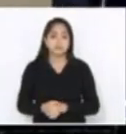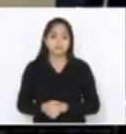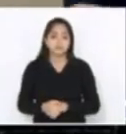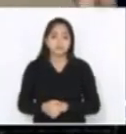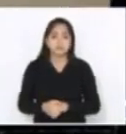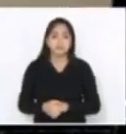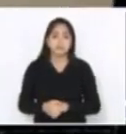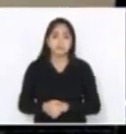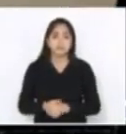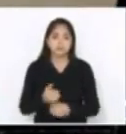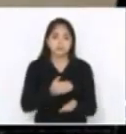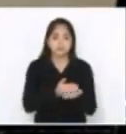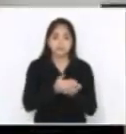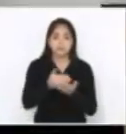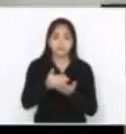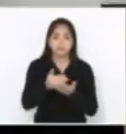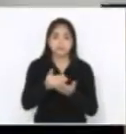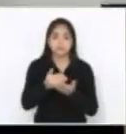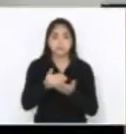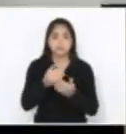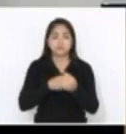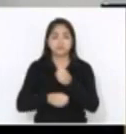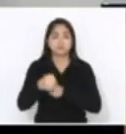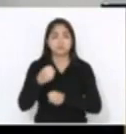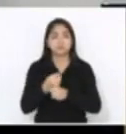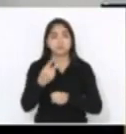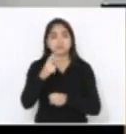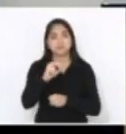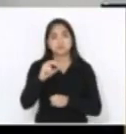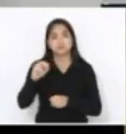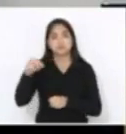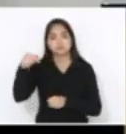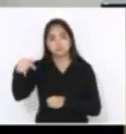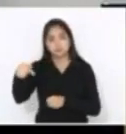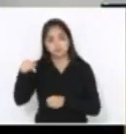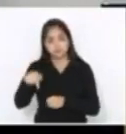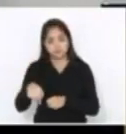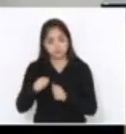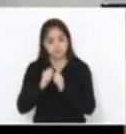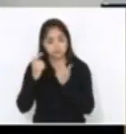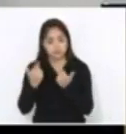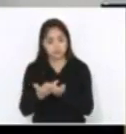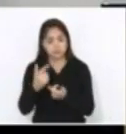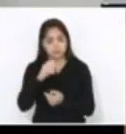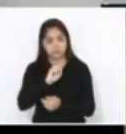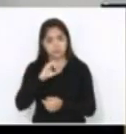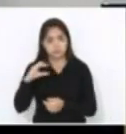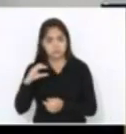2007 aqui nessa casa, eu vim com uma intenção